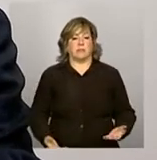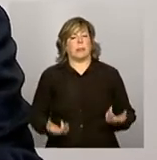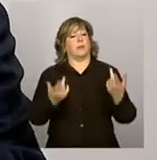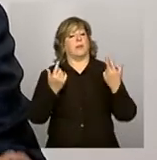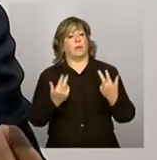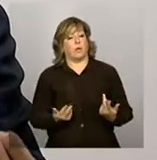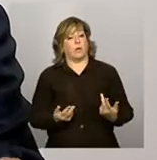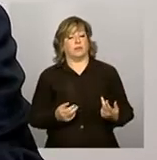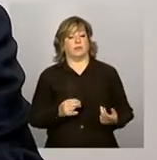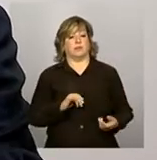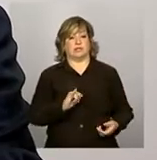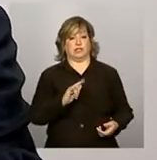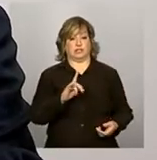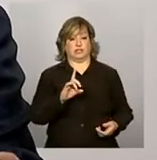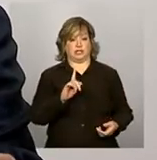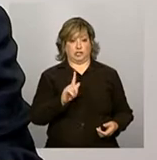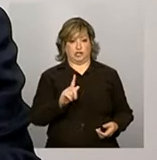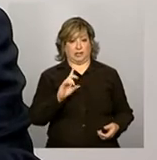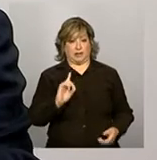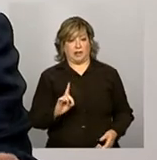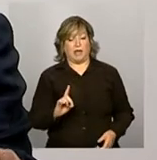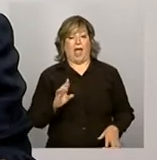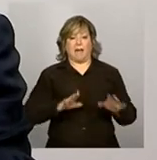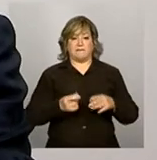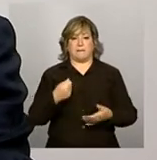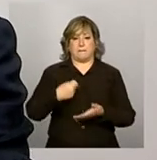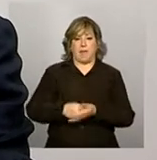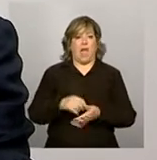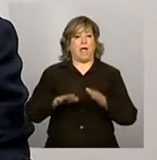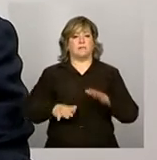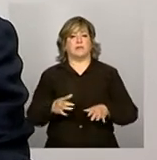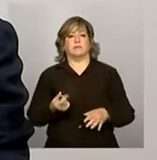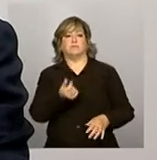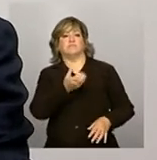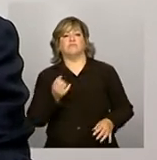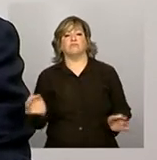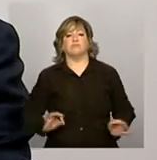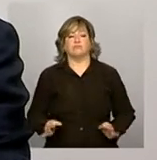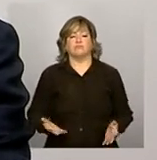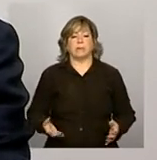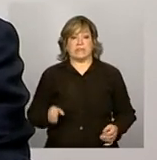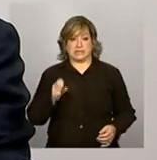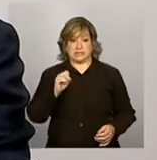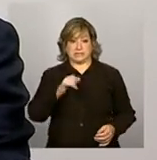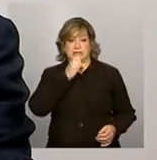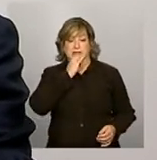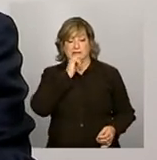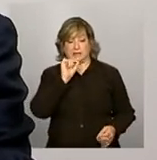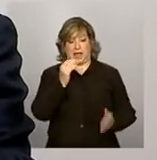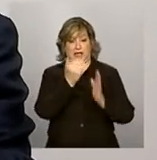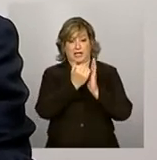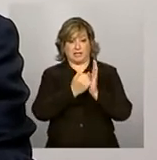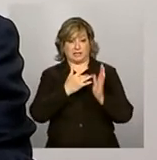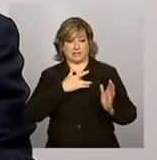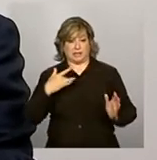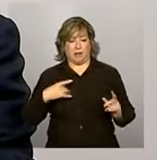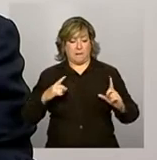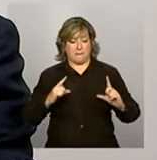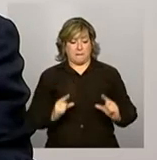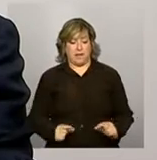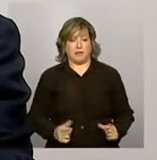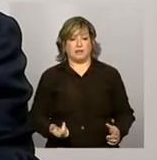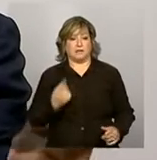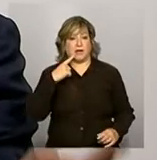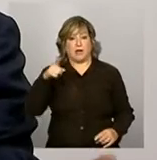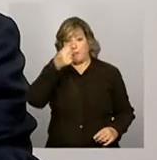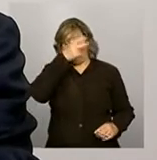jeito, se houver uma taxa muito baixa, por exemplo, com relação à agenda de saúde, o município poderá